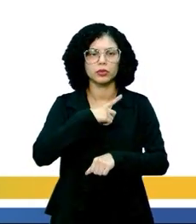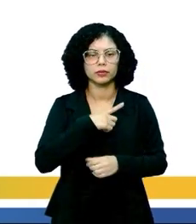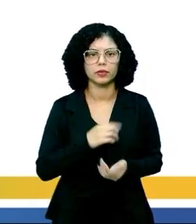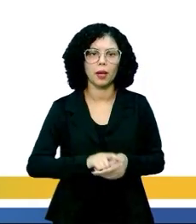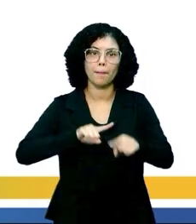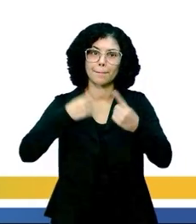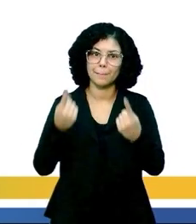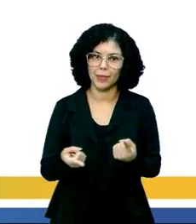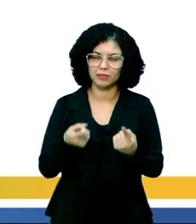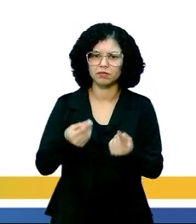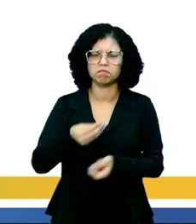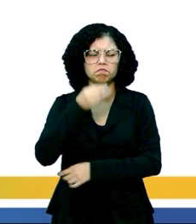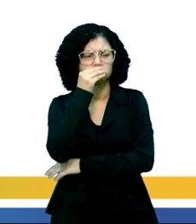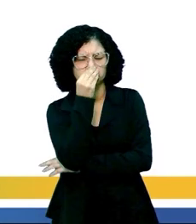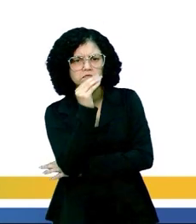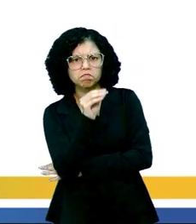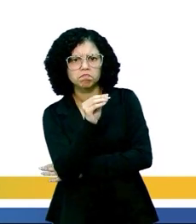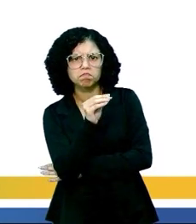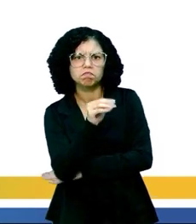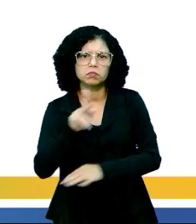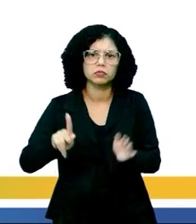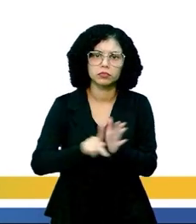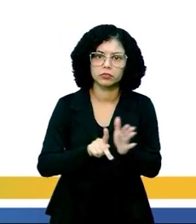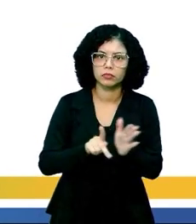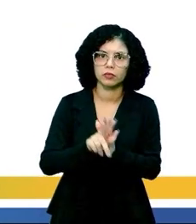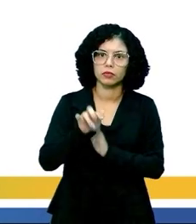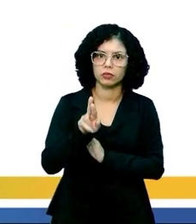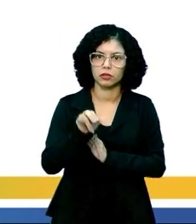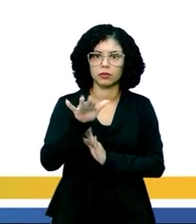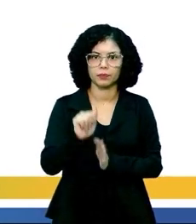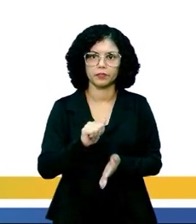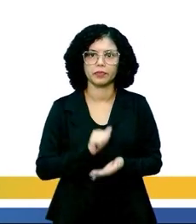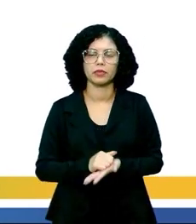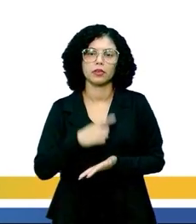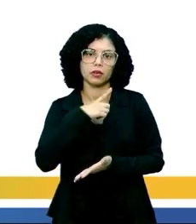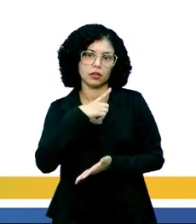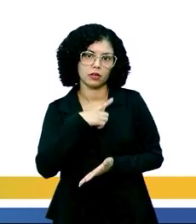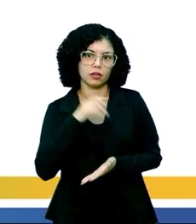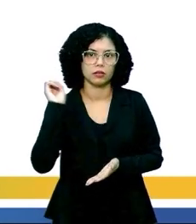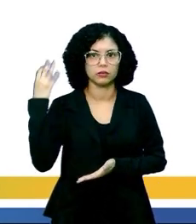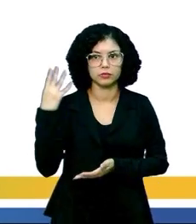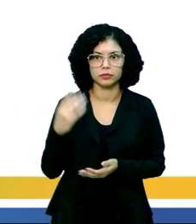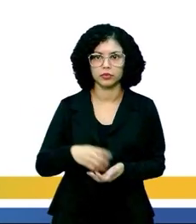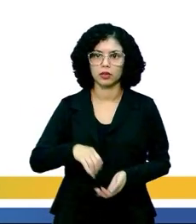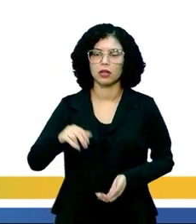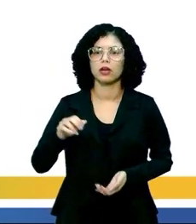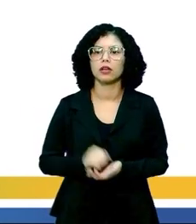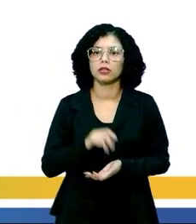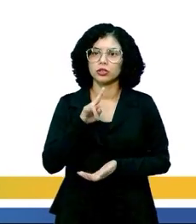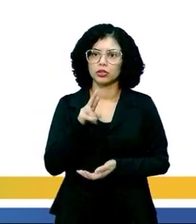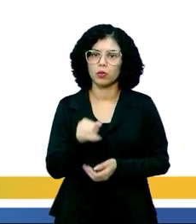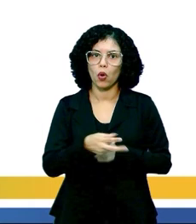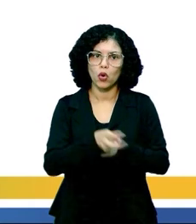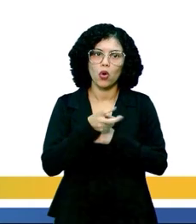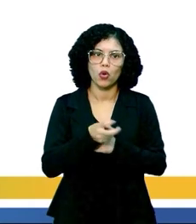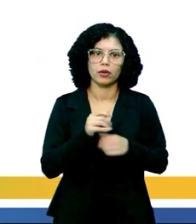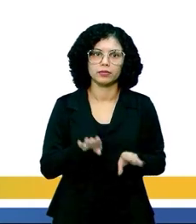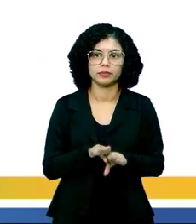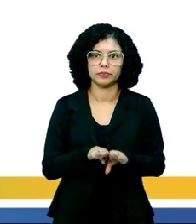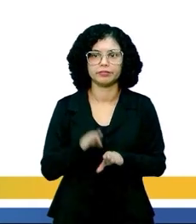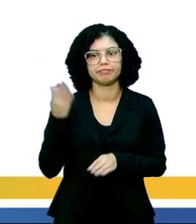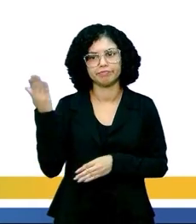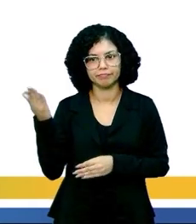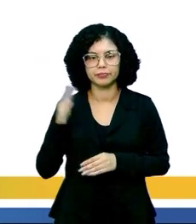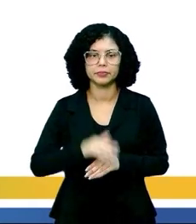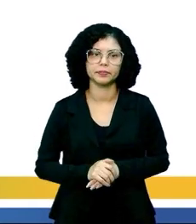mas desconfia do que seja uma protease gástrica, que age no estômago digerindo proteínas. Olha aí,